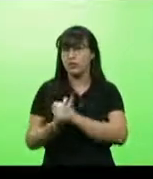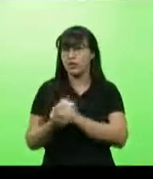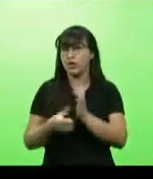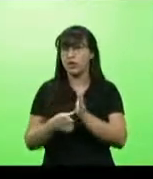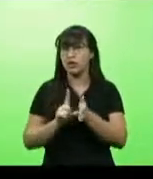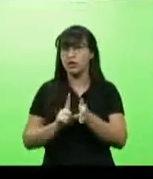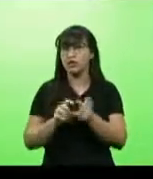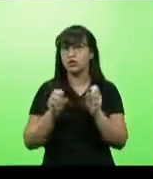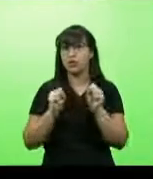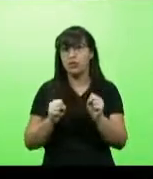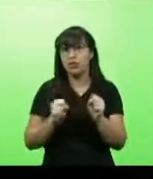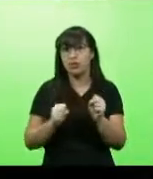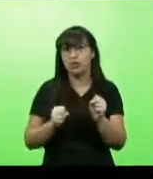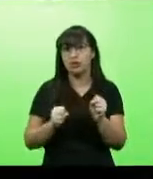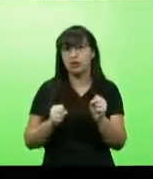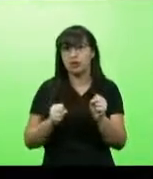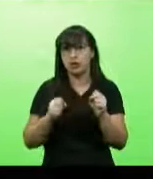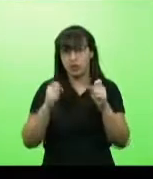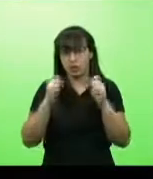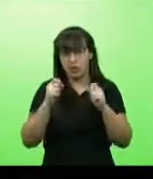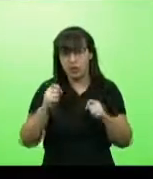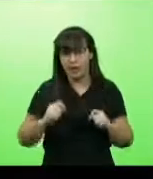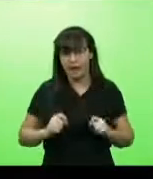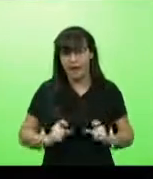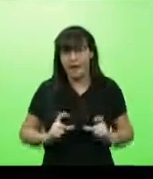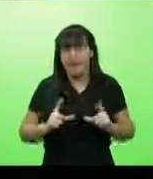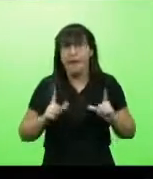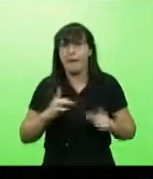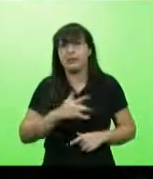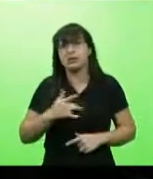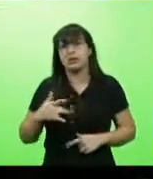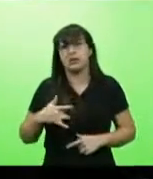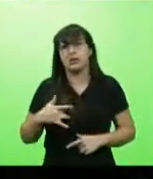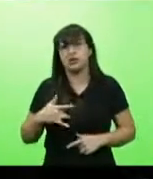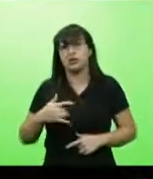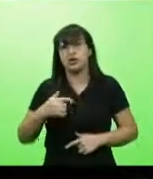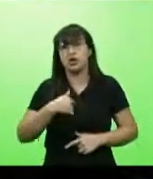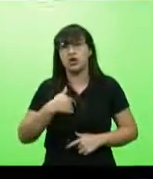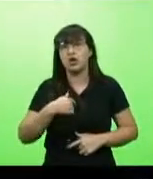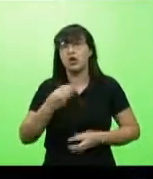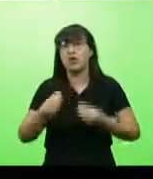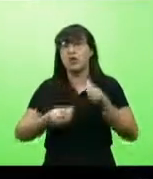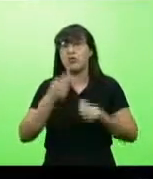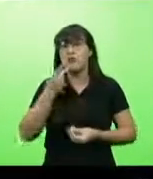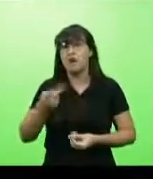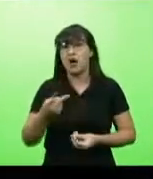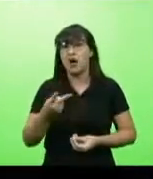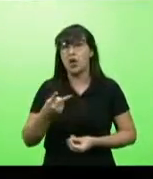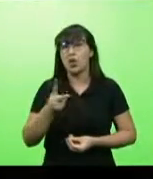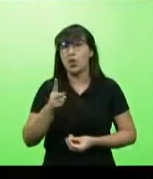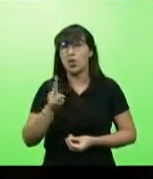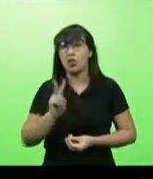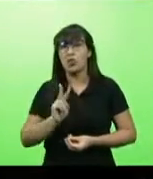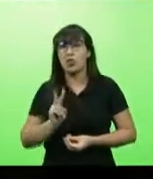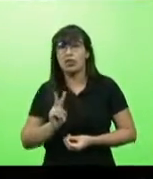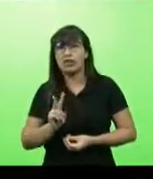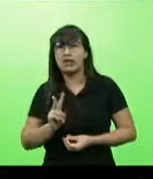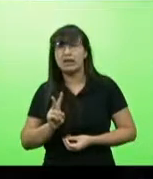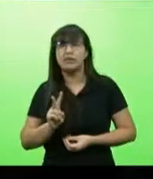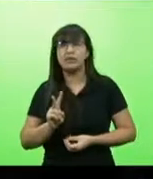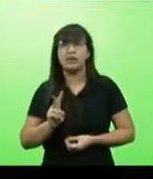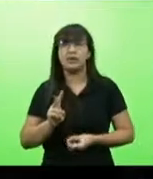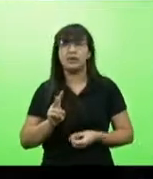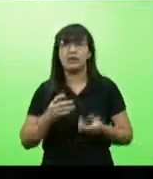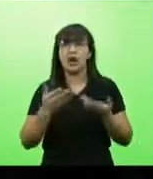uma imunidade maior. Eu sempre me posicionei aqui, por exemplo, em relação às vitaminas, que são suplementos para que as pessoas